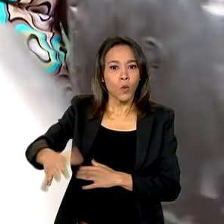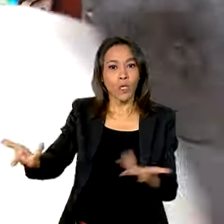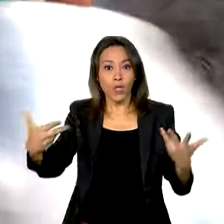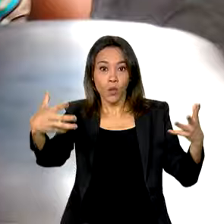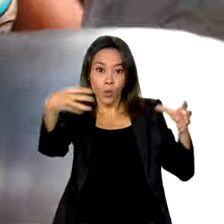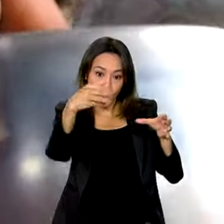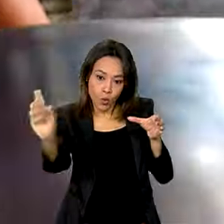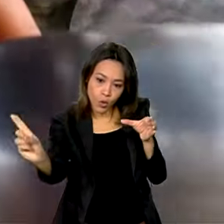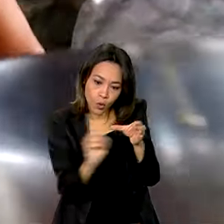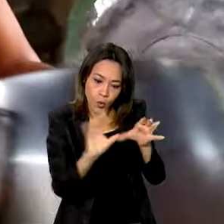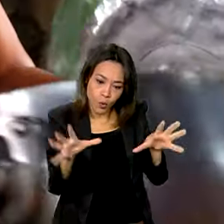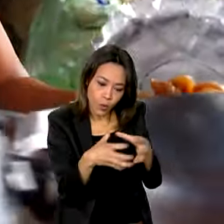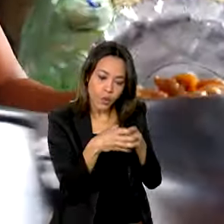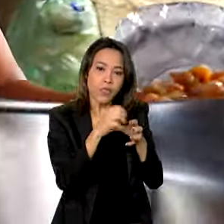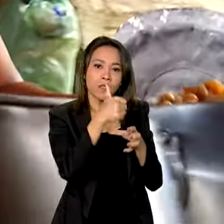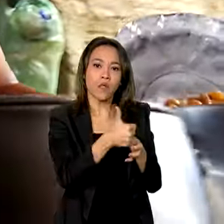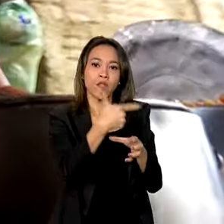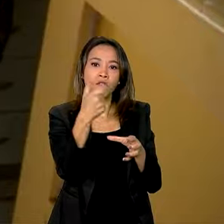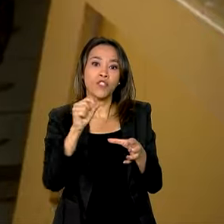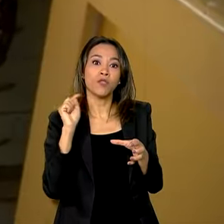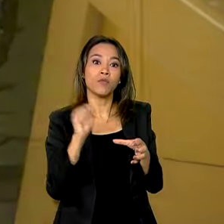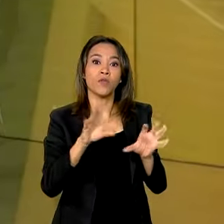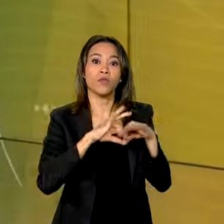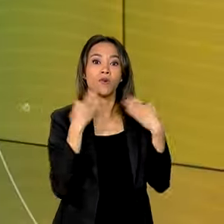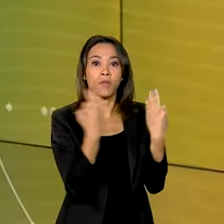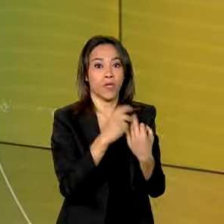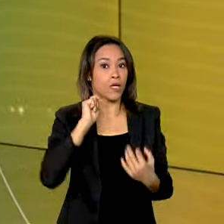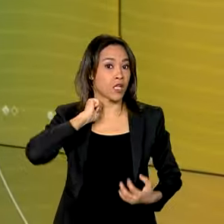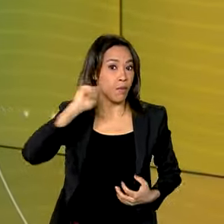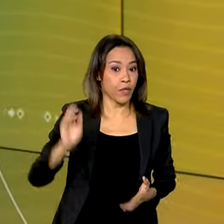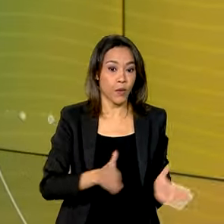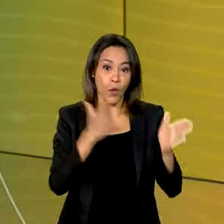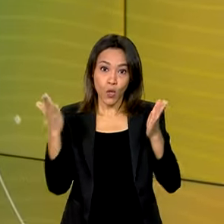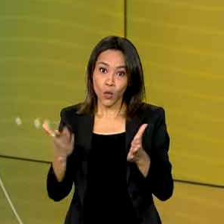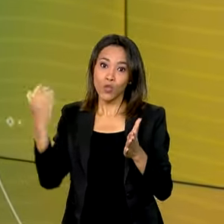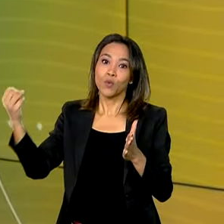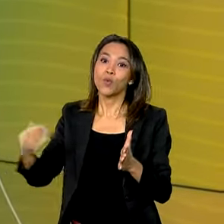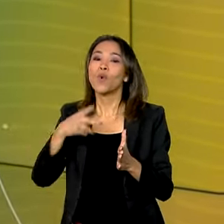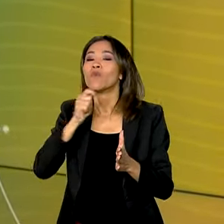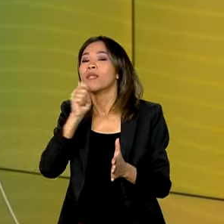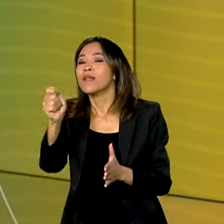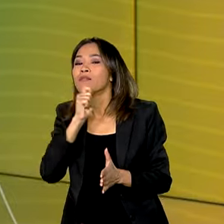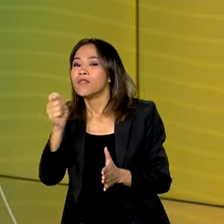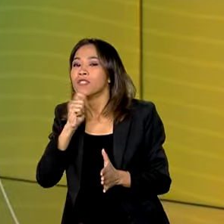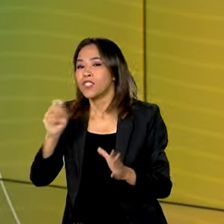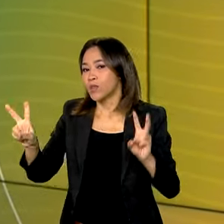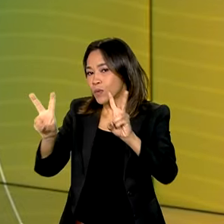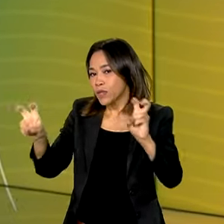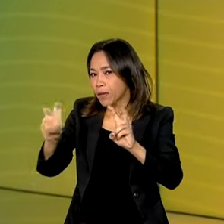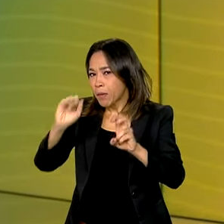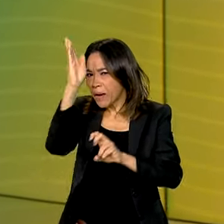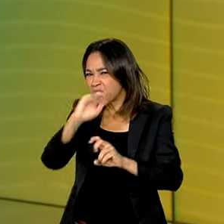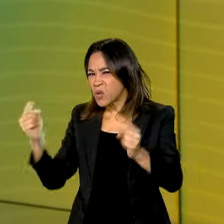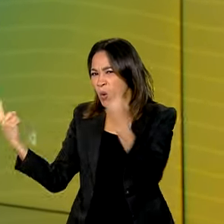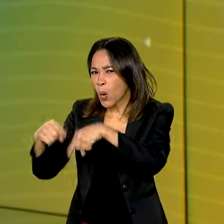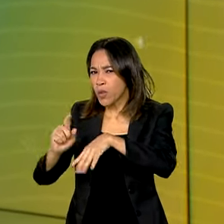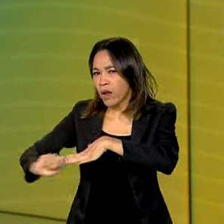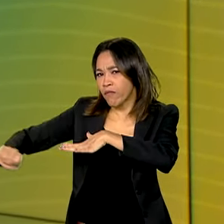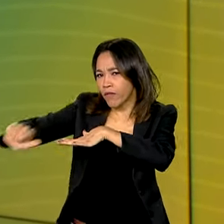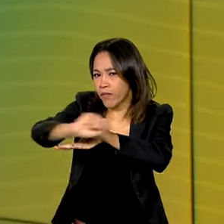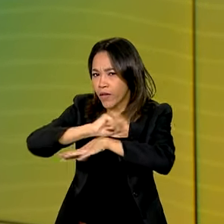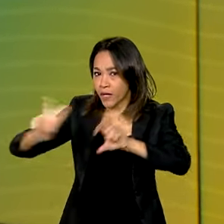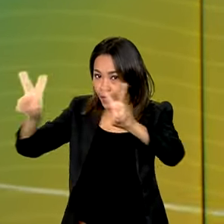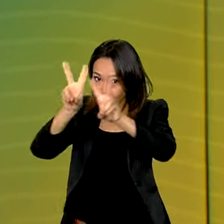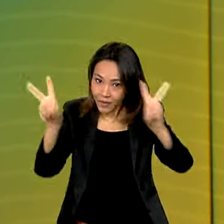120 mil famílias em abril. E começa hoje o quadro Brasil contra a Fake. O tema desta quinta-feira é o